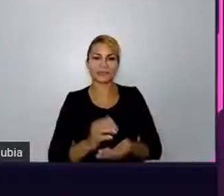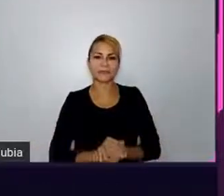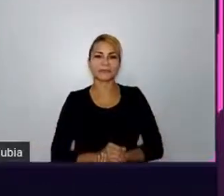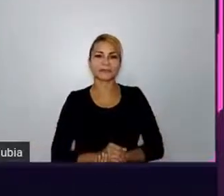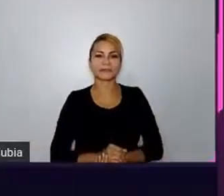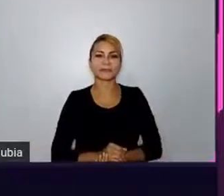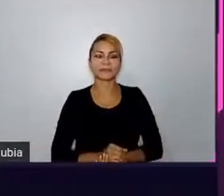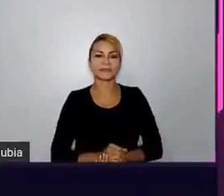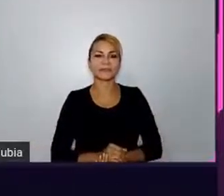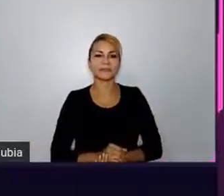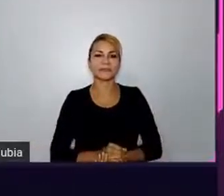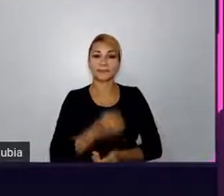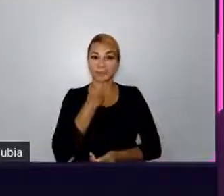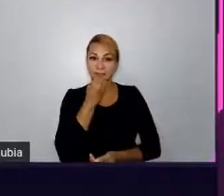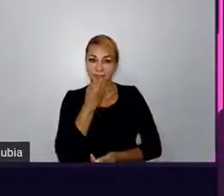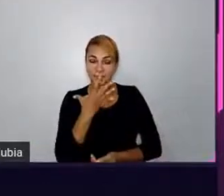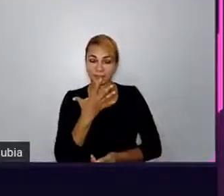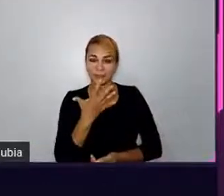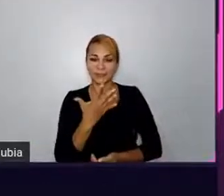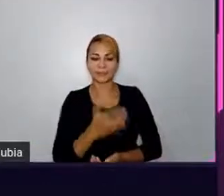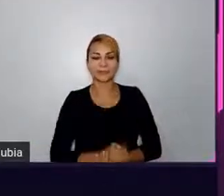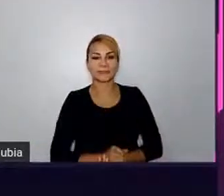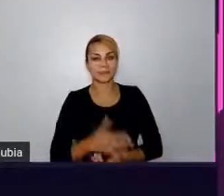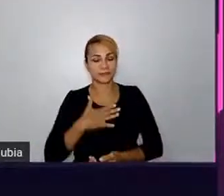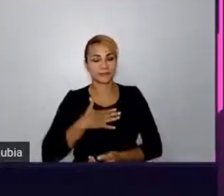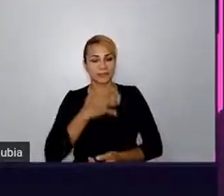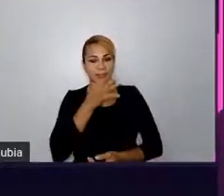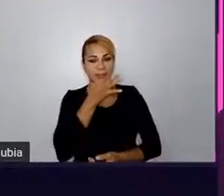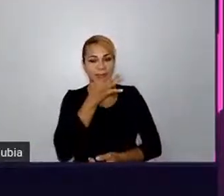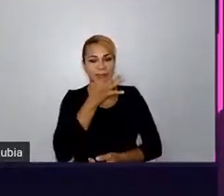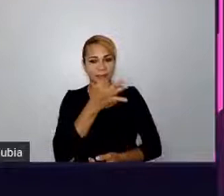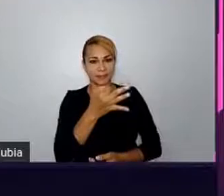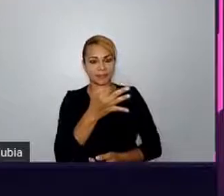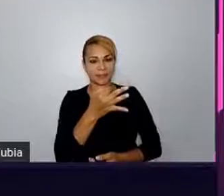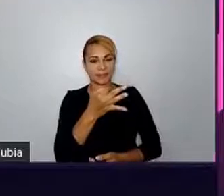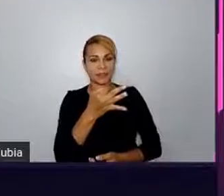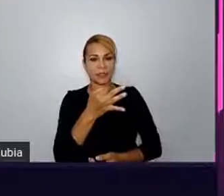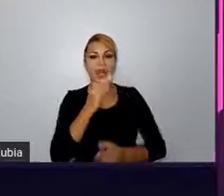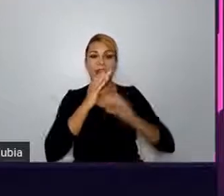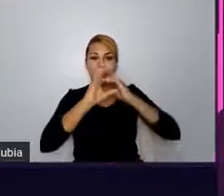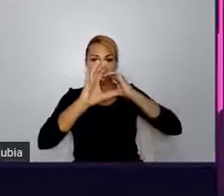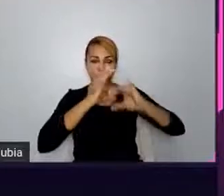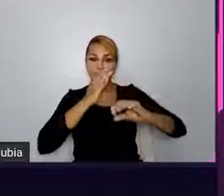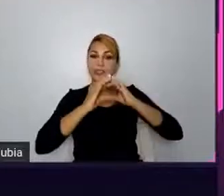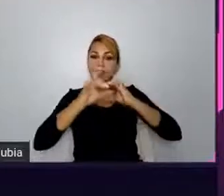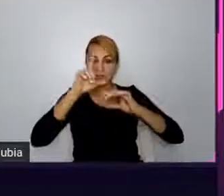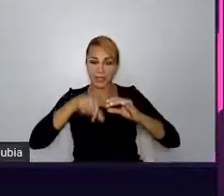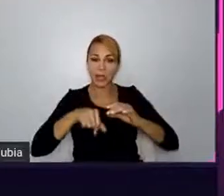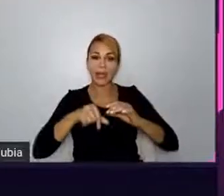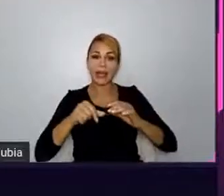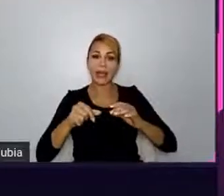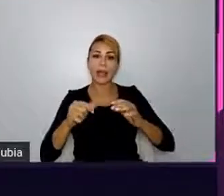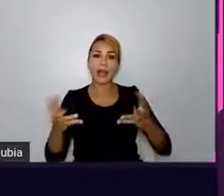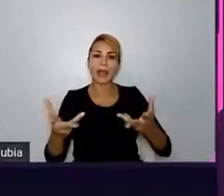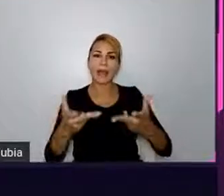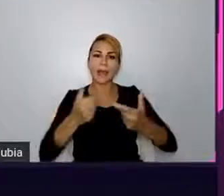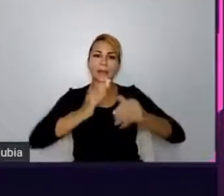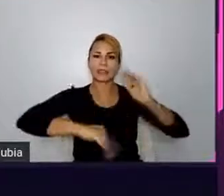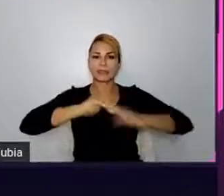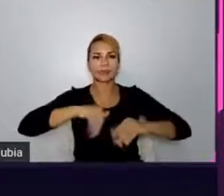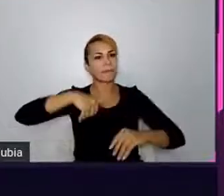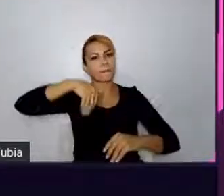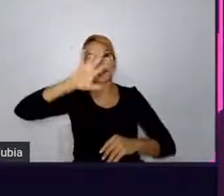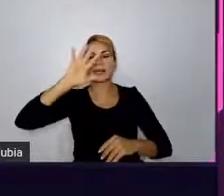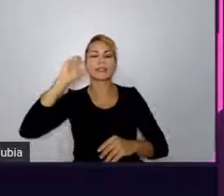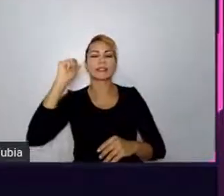Bom, na minha opinião, a comunicação é a habilidade mais importante para a